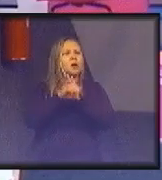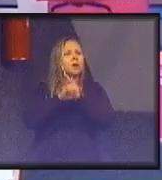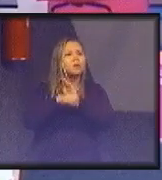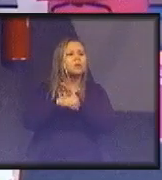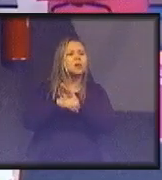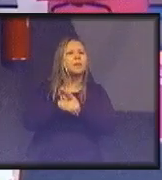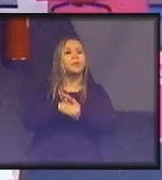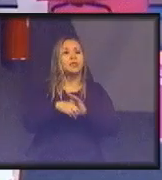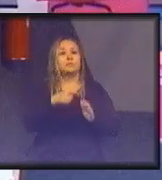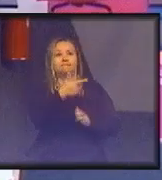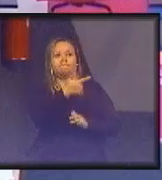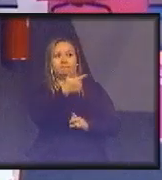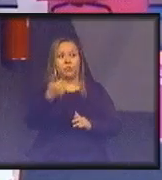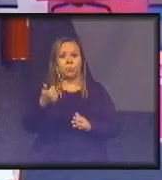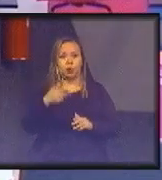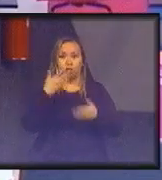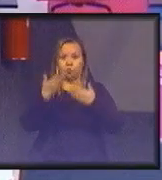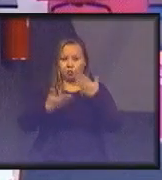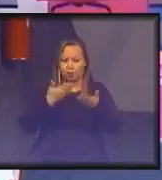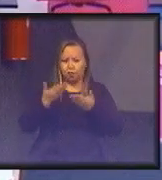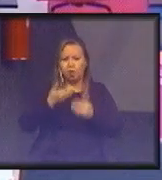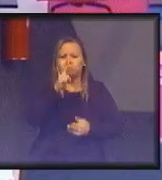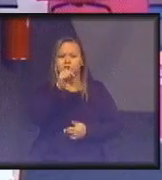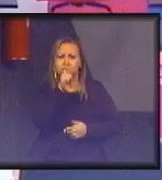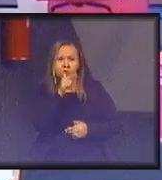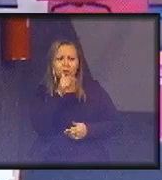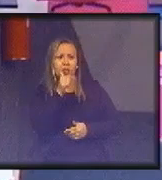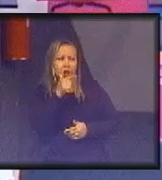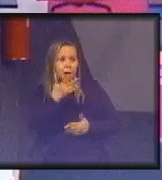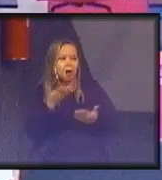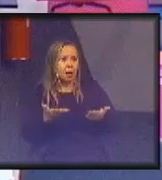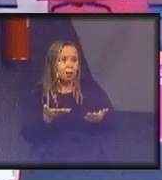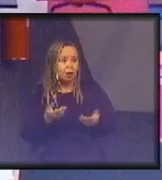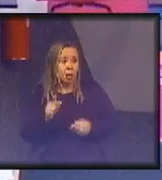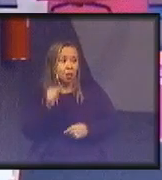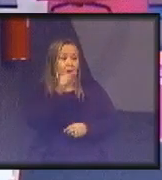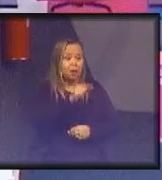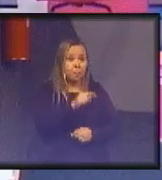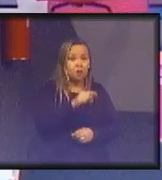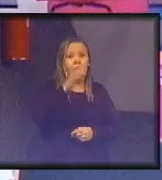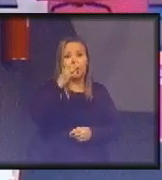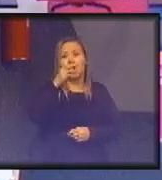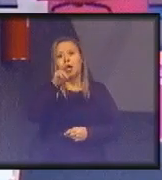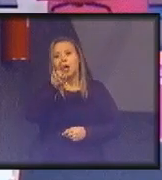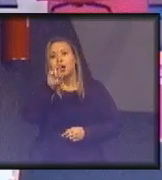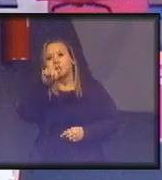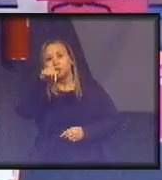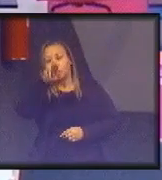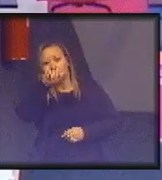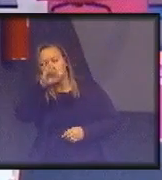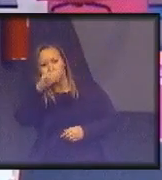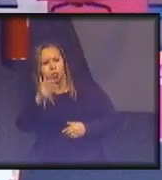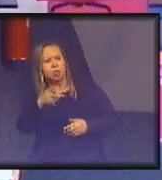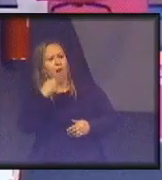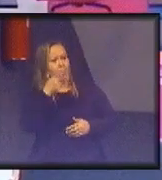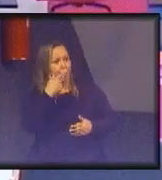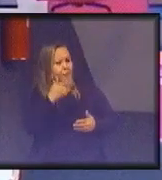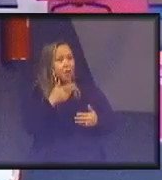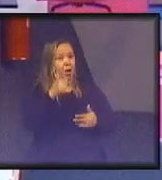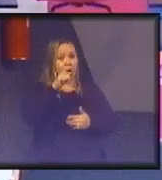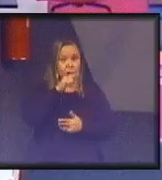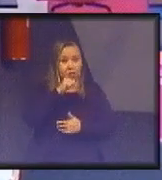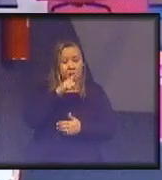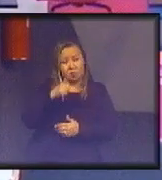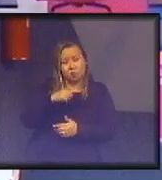da Agenda 21, que trata de recursos hídricos, e for na Turquia discutir recursos hídricos, eu tenho, digamos